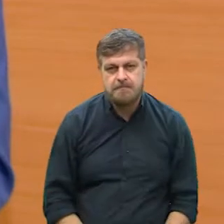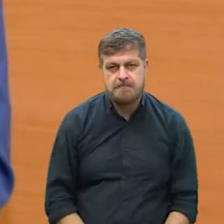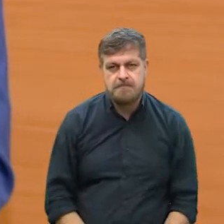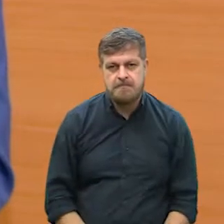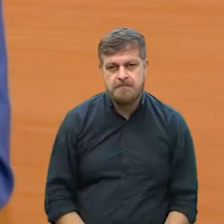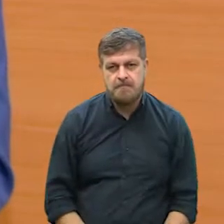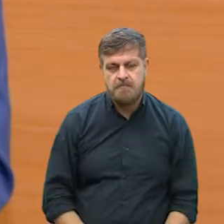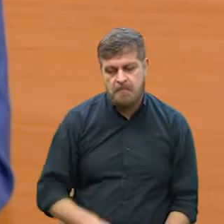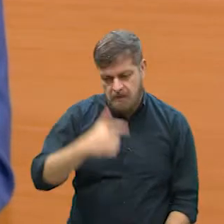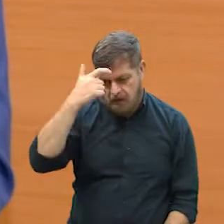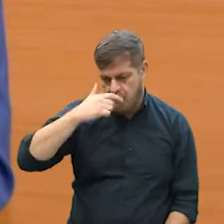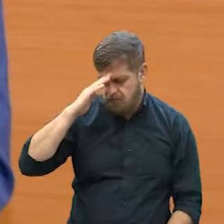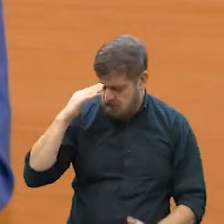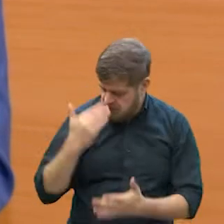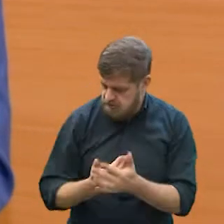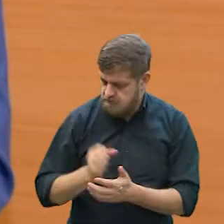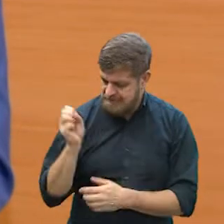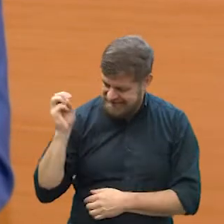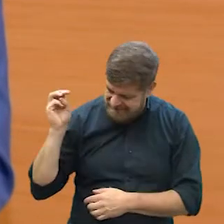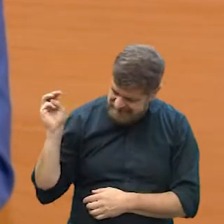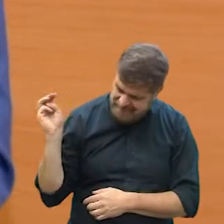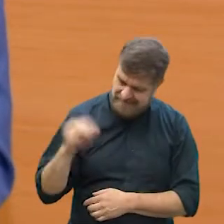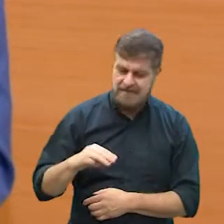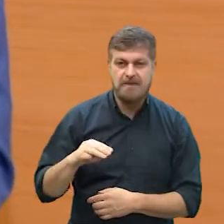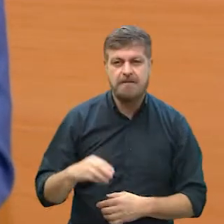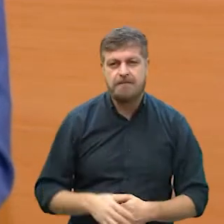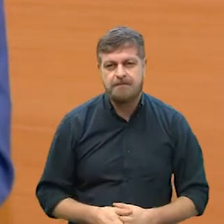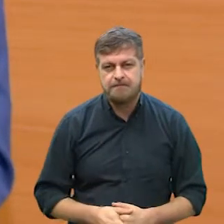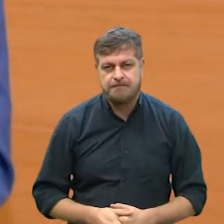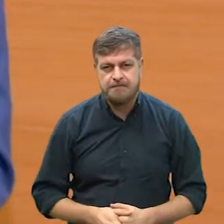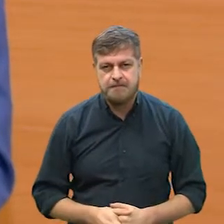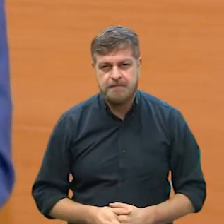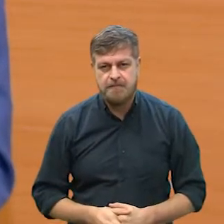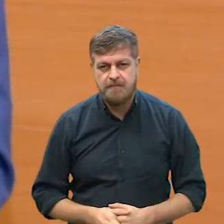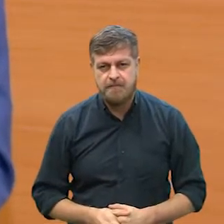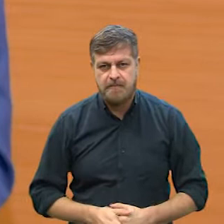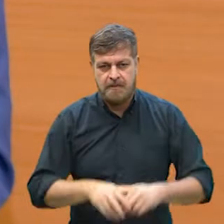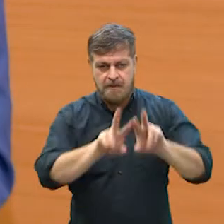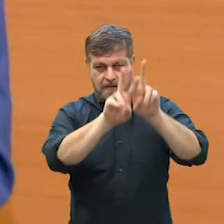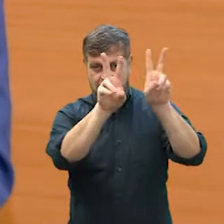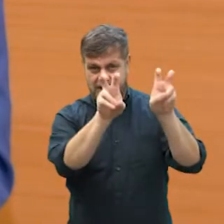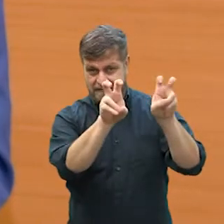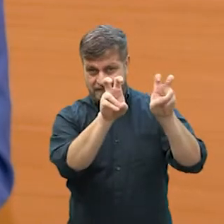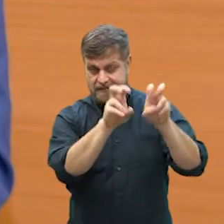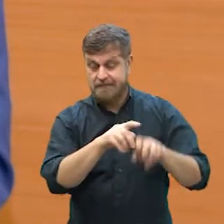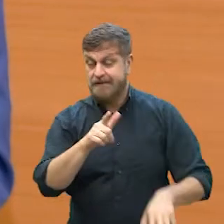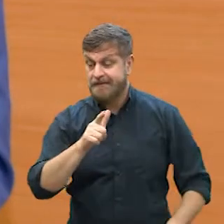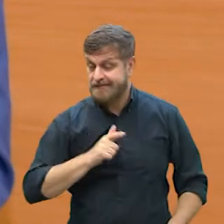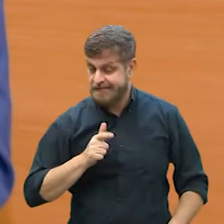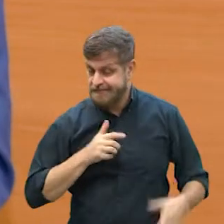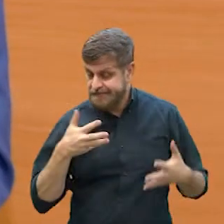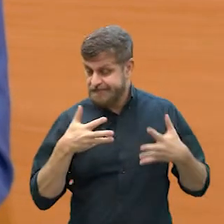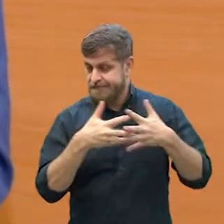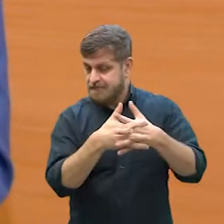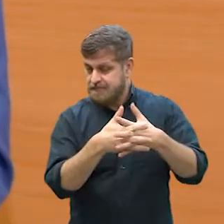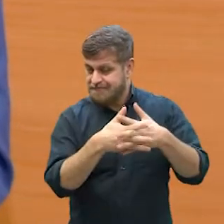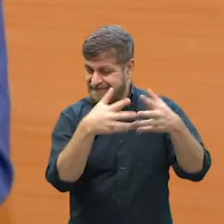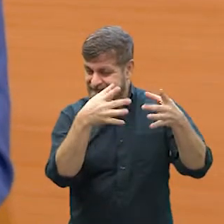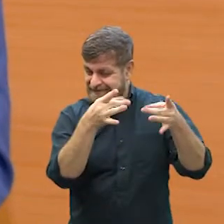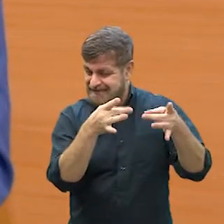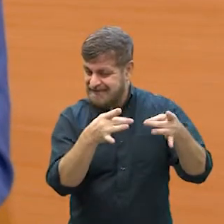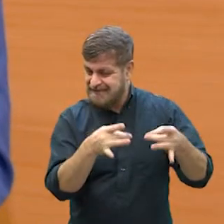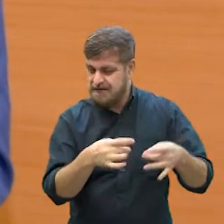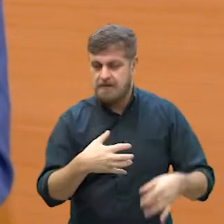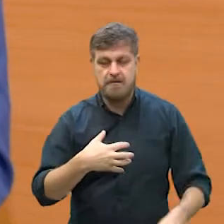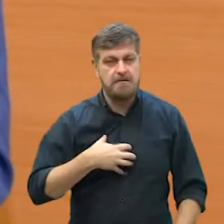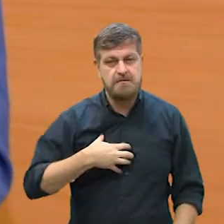que sim, acho não. tenho a plena convicção e falo, é um assunto delicado, mas é um